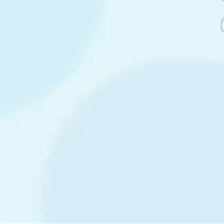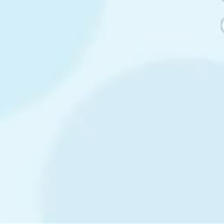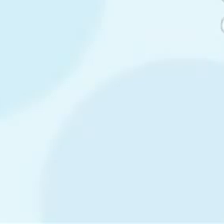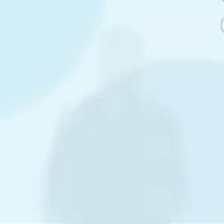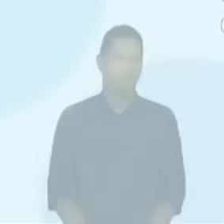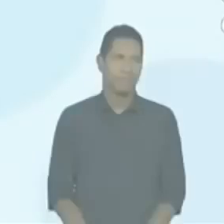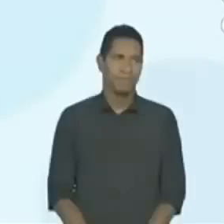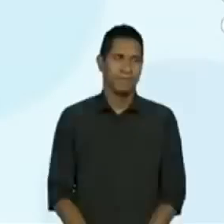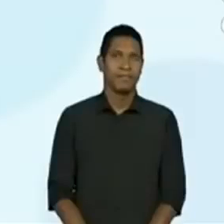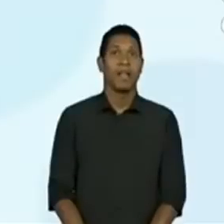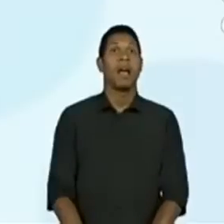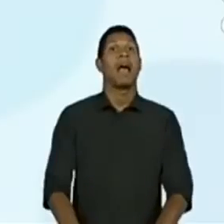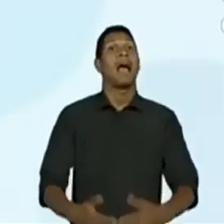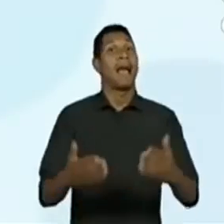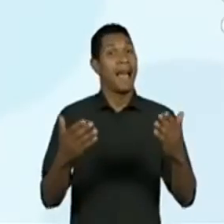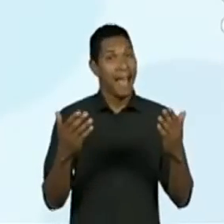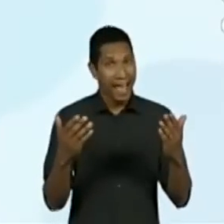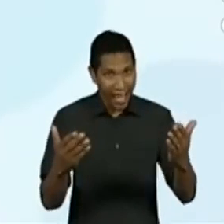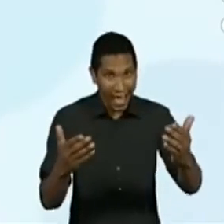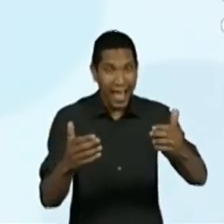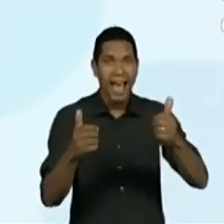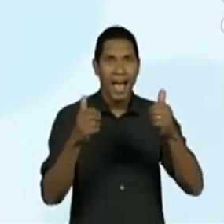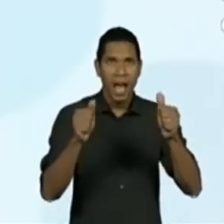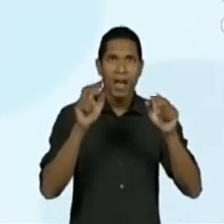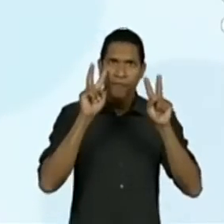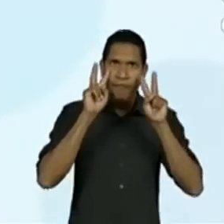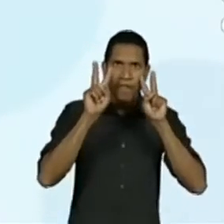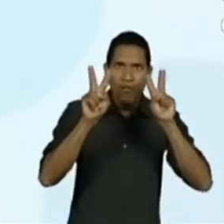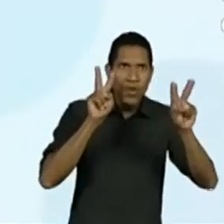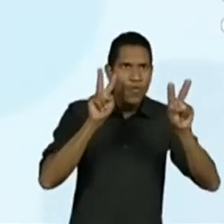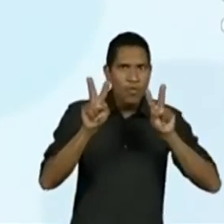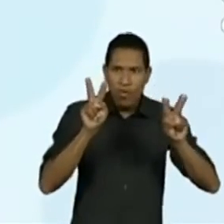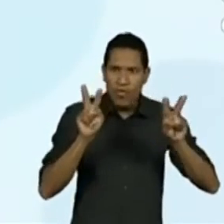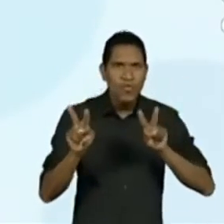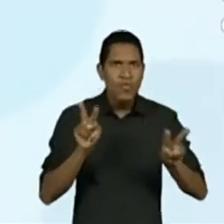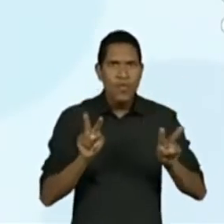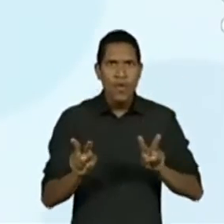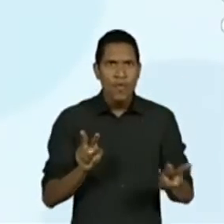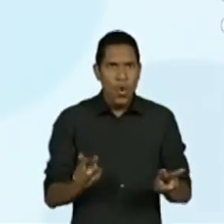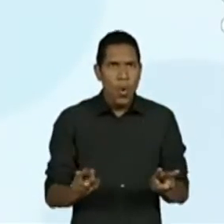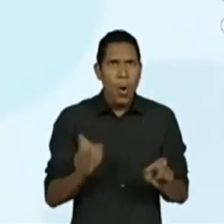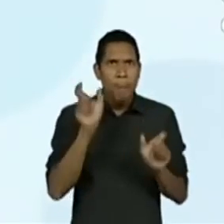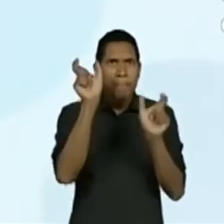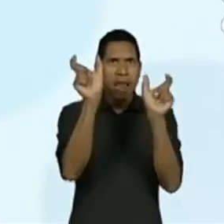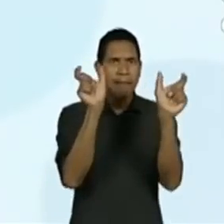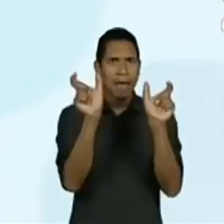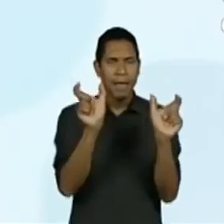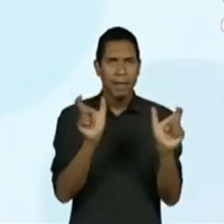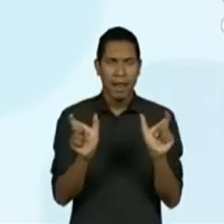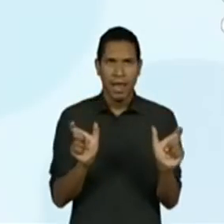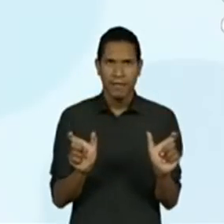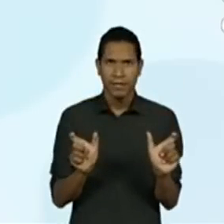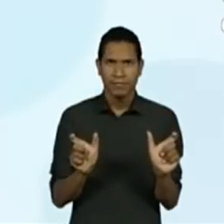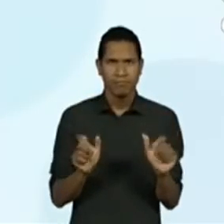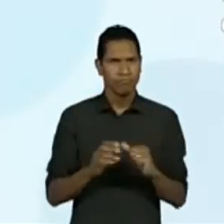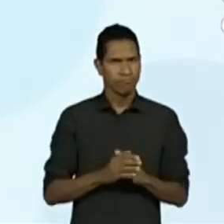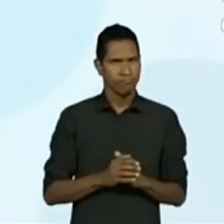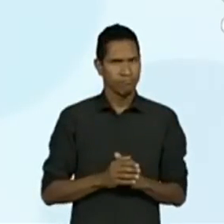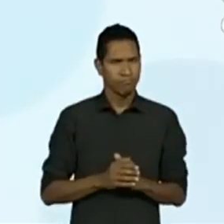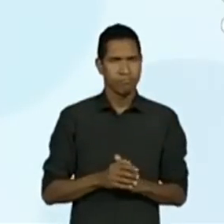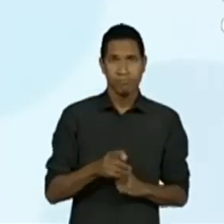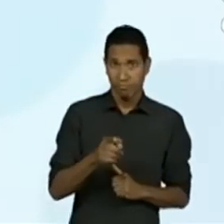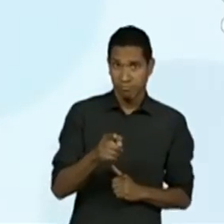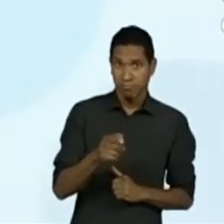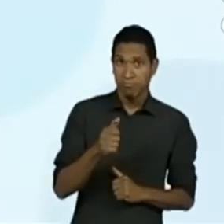vamos lá. Muito bem. Quero ver se vocês todos... Estava mudo sim,